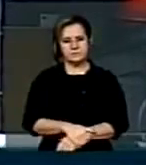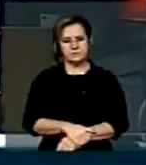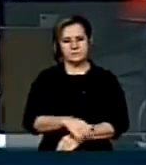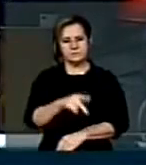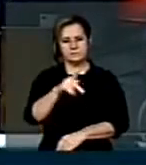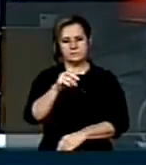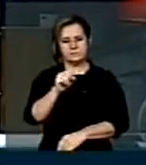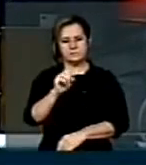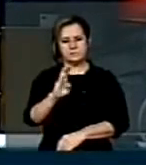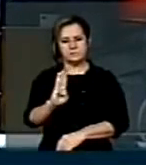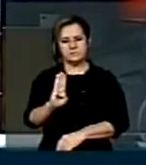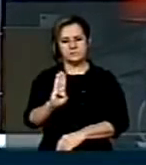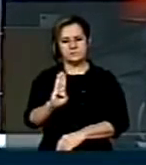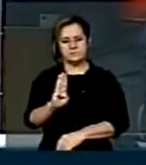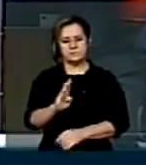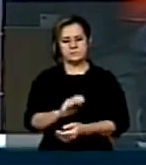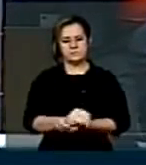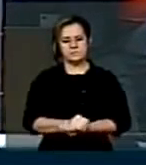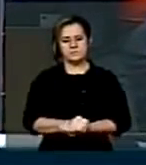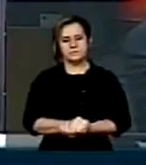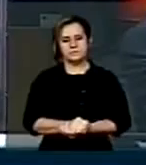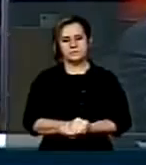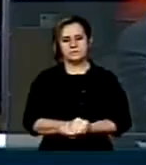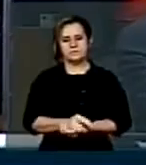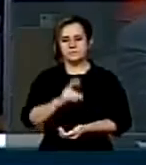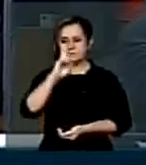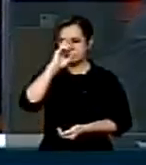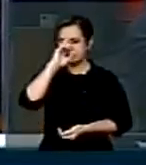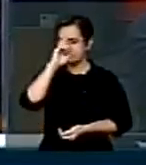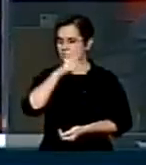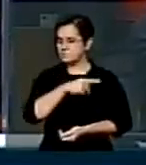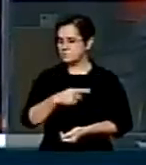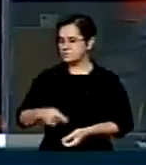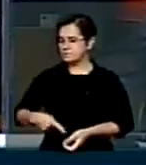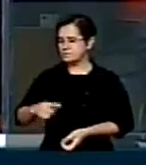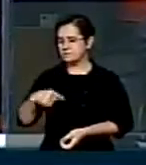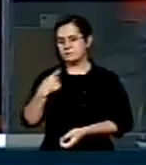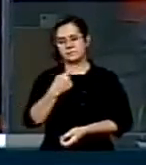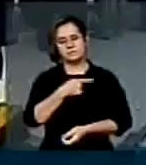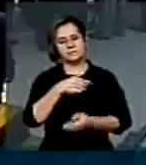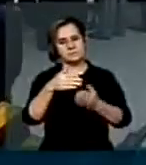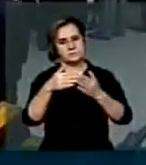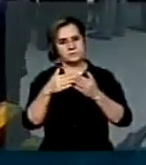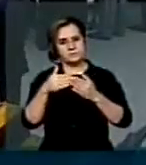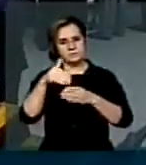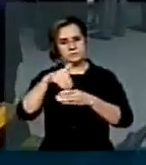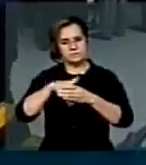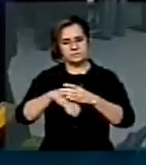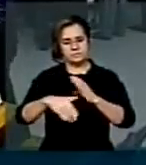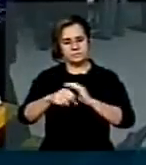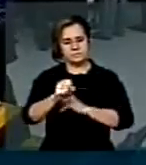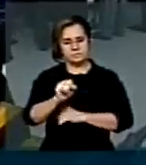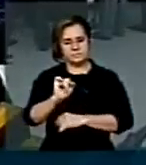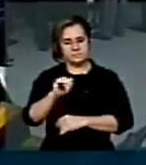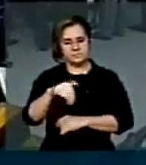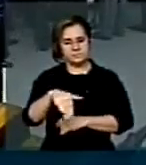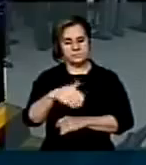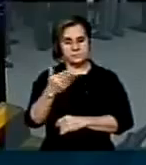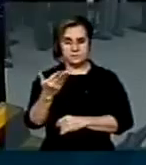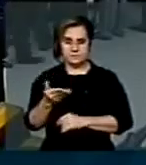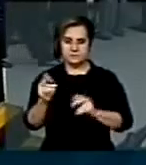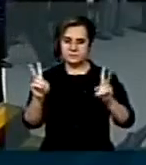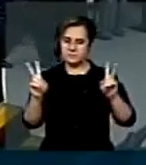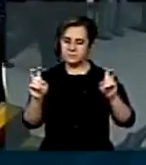PSB, senhor presidente, nós encaminhamos o voto sim, achamos que esse tipo de matéria